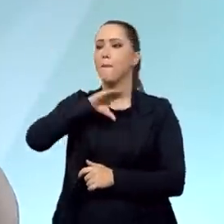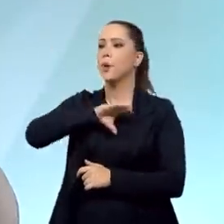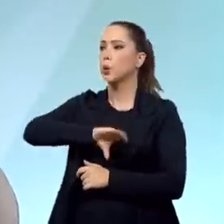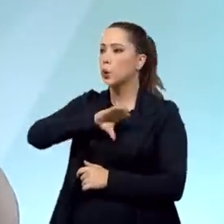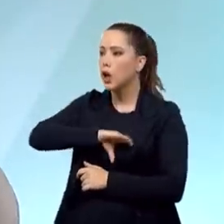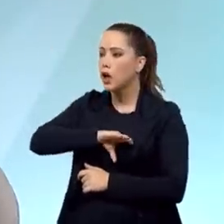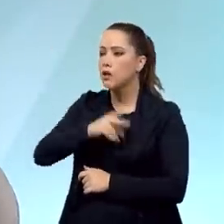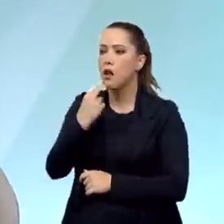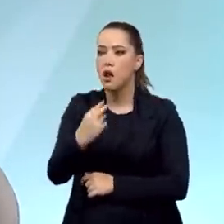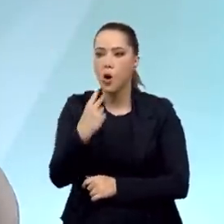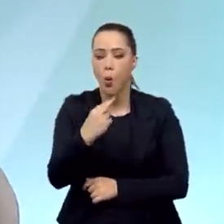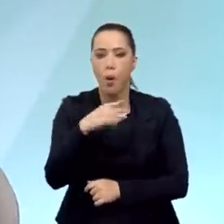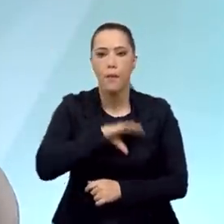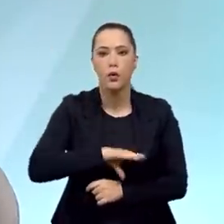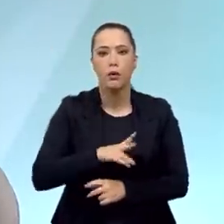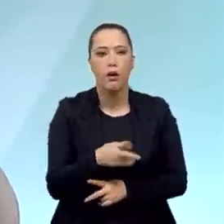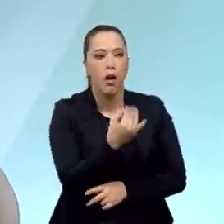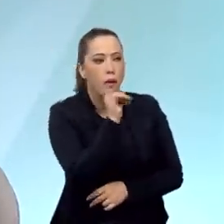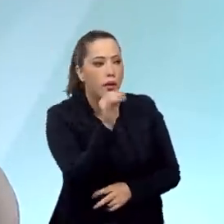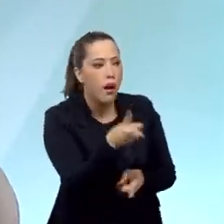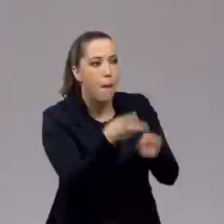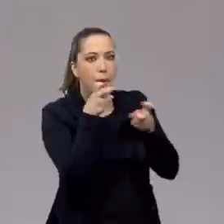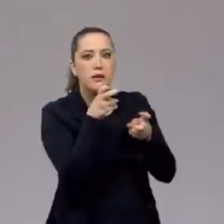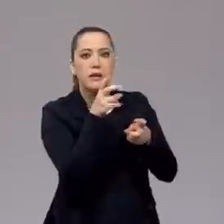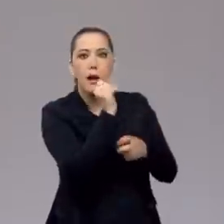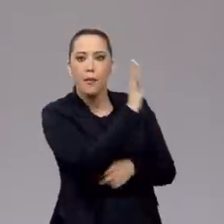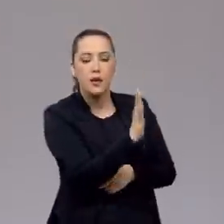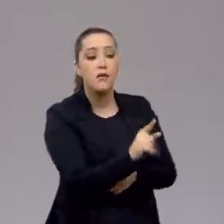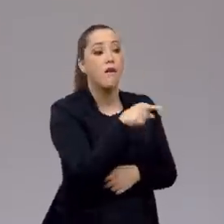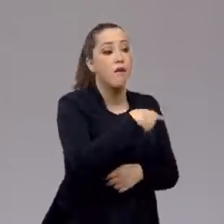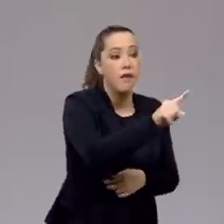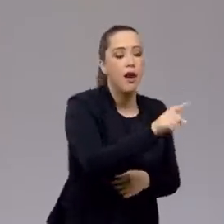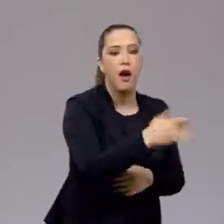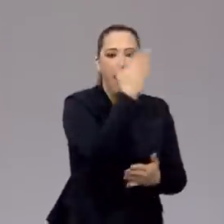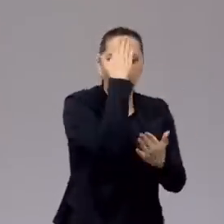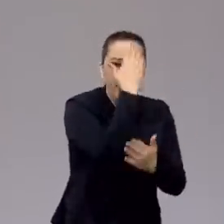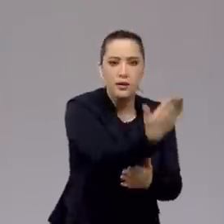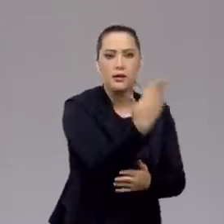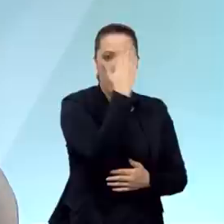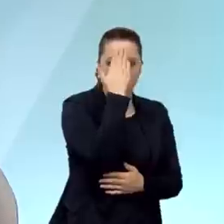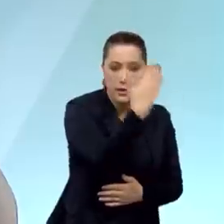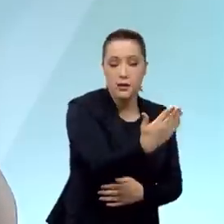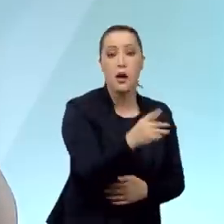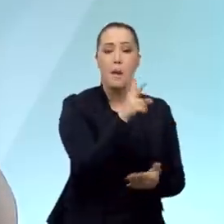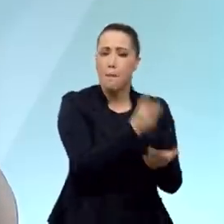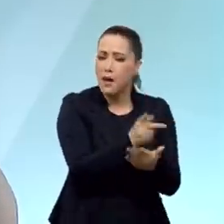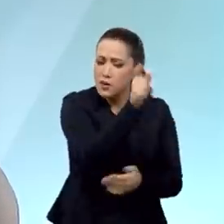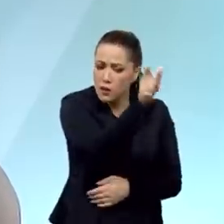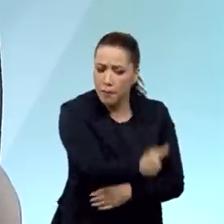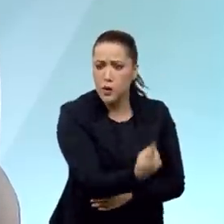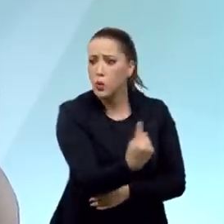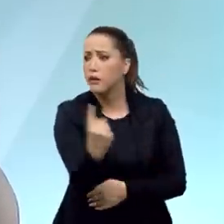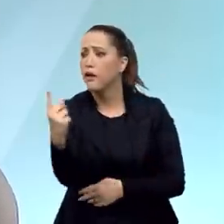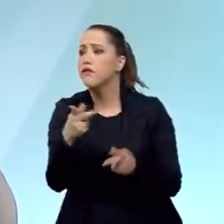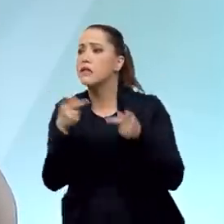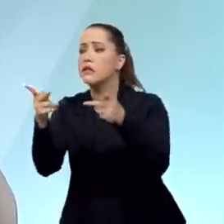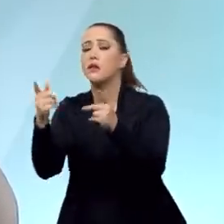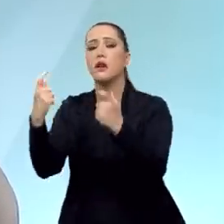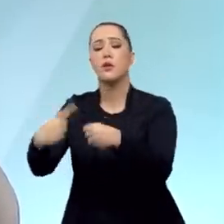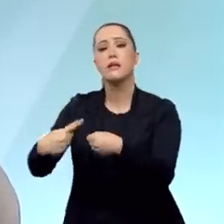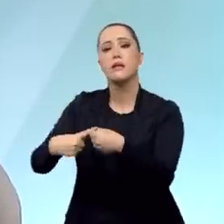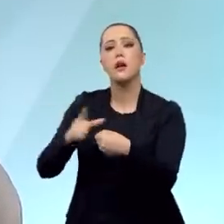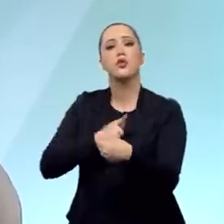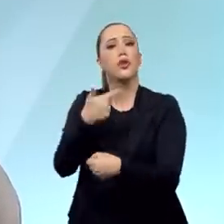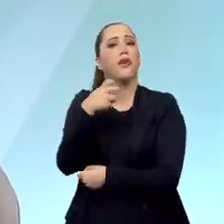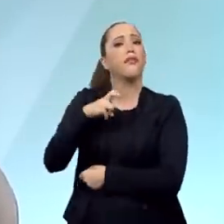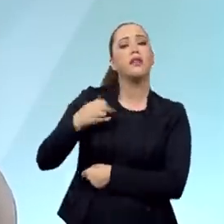português, um italiano que perceber que é brasileiro vai lá e vai agradecer, mesmo que ele tenha 25 anos de idade, em função das histórias que ele ouviu